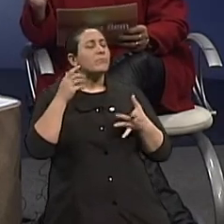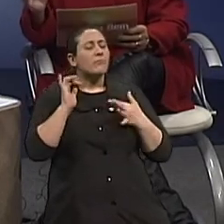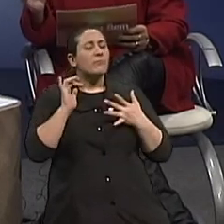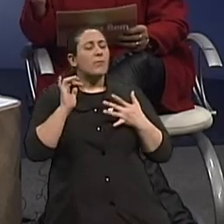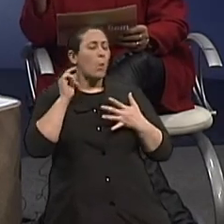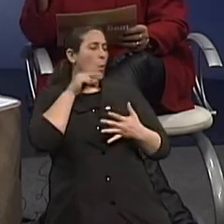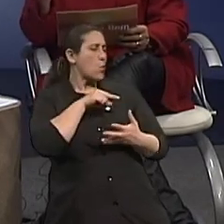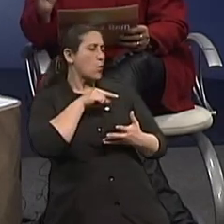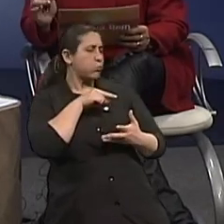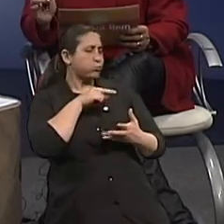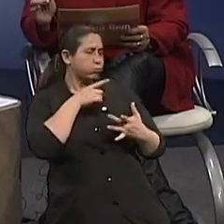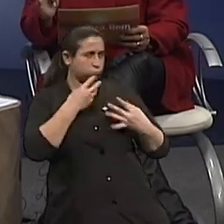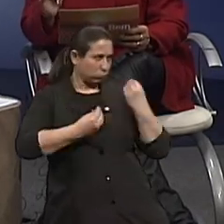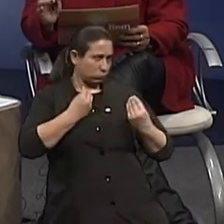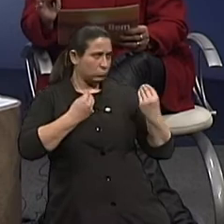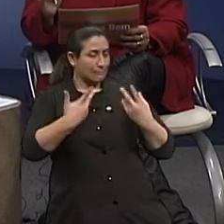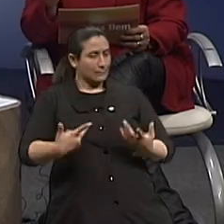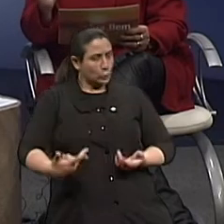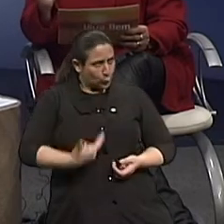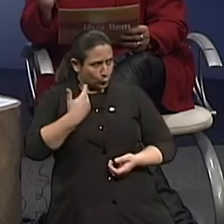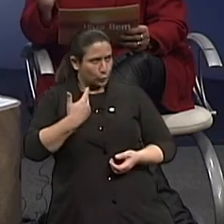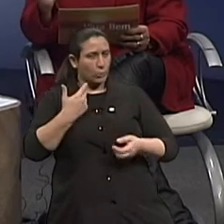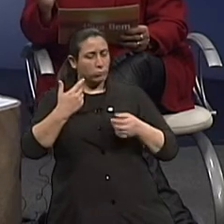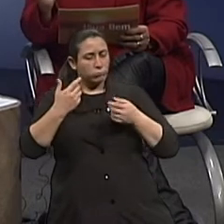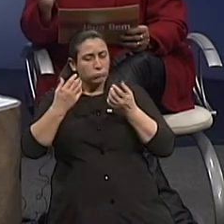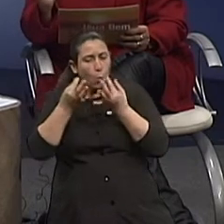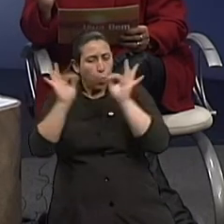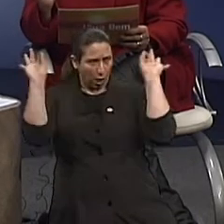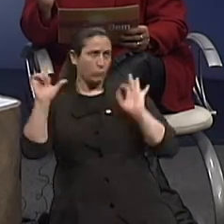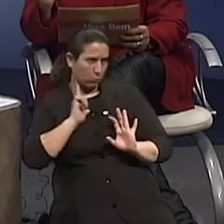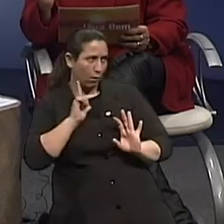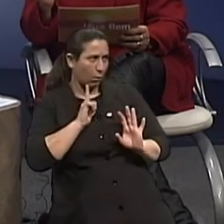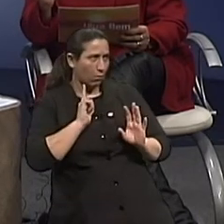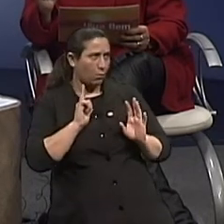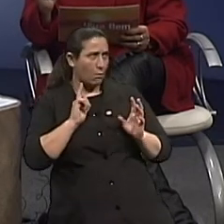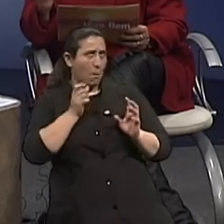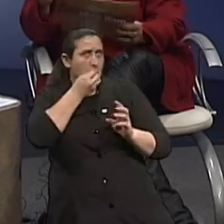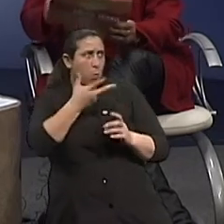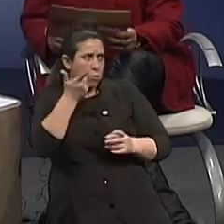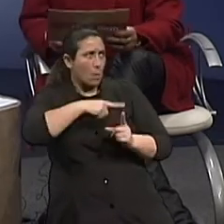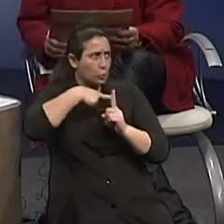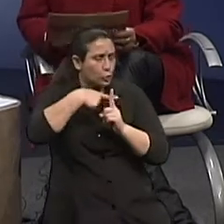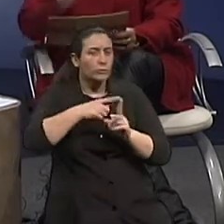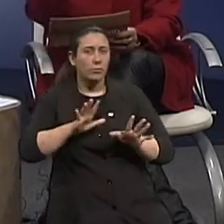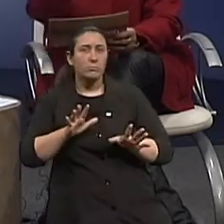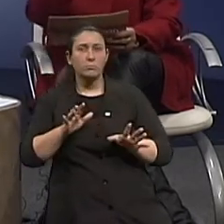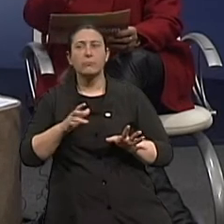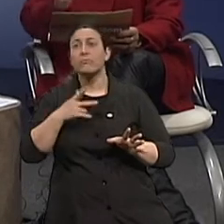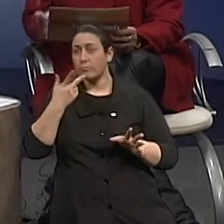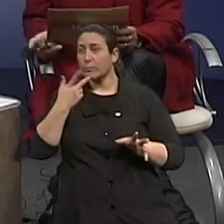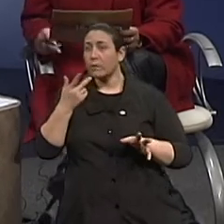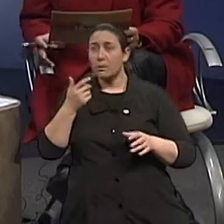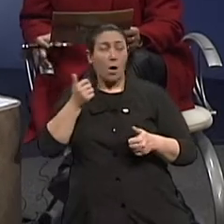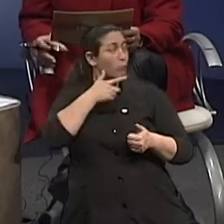O processo de intervenção cirúrgica e de cura é bastante alto também. Sim, mas me permite voltar... Pois não, claro. Nós vamos